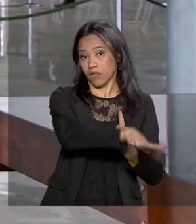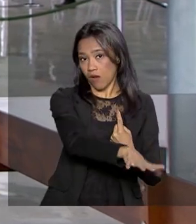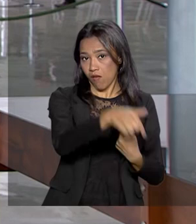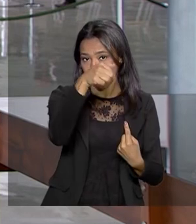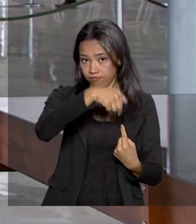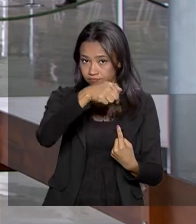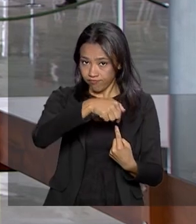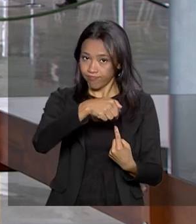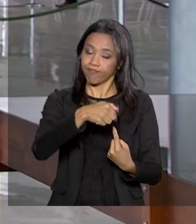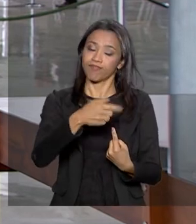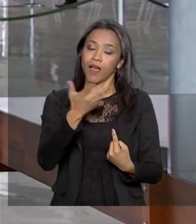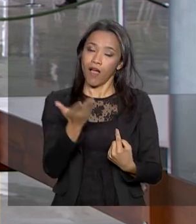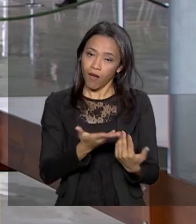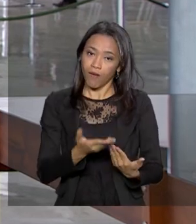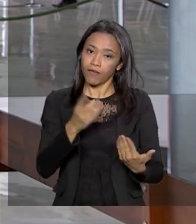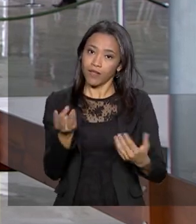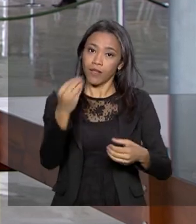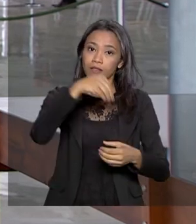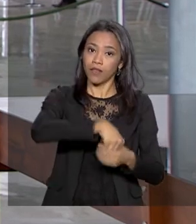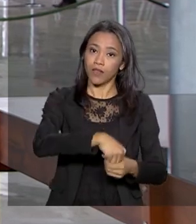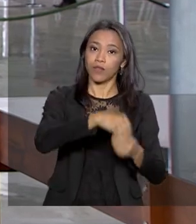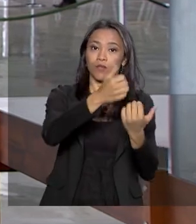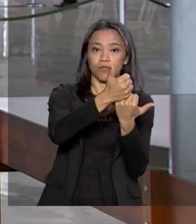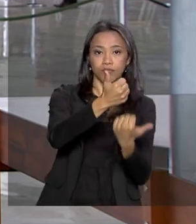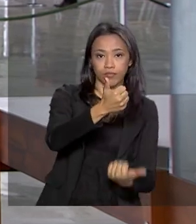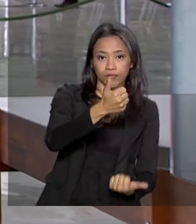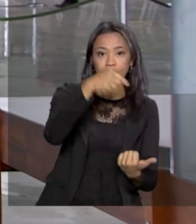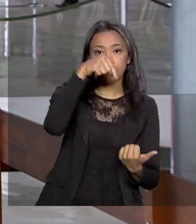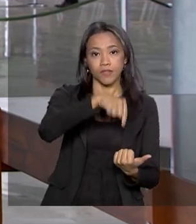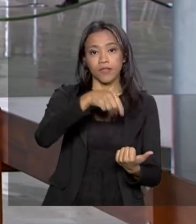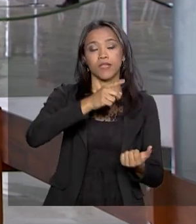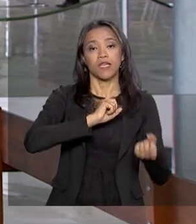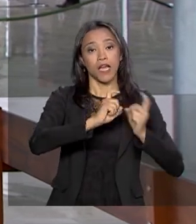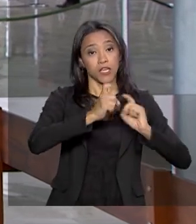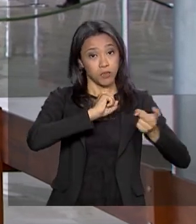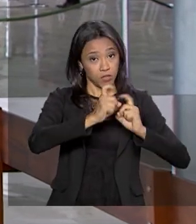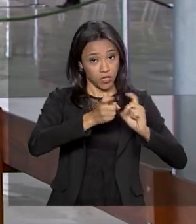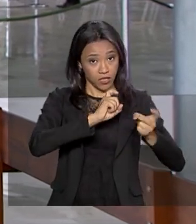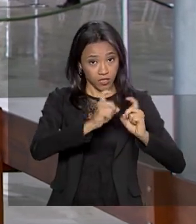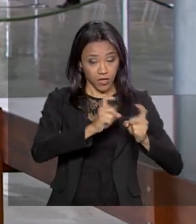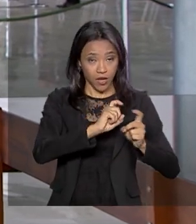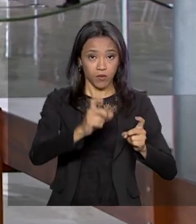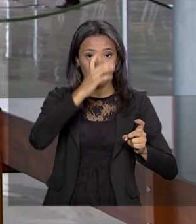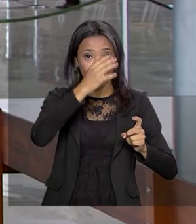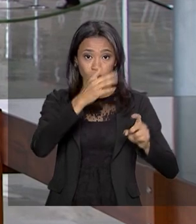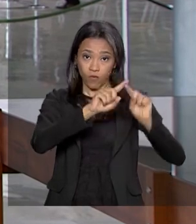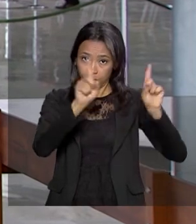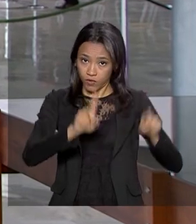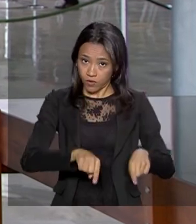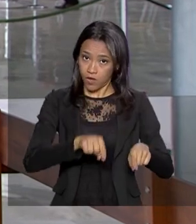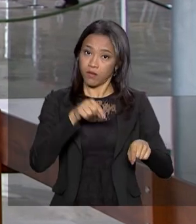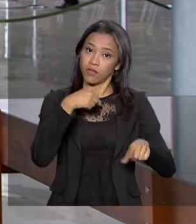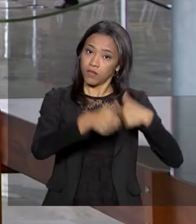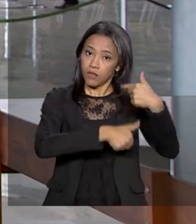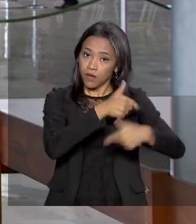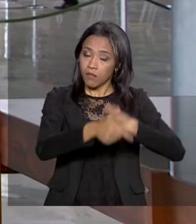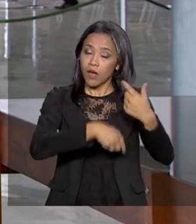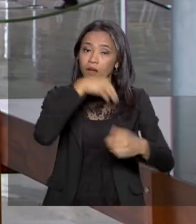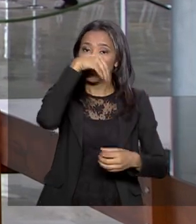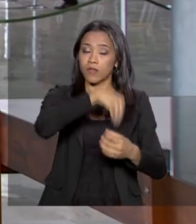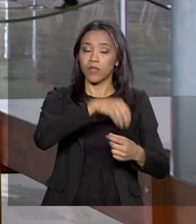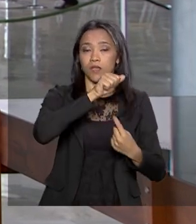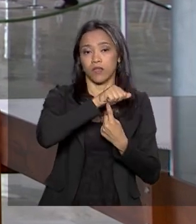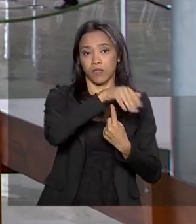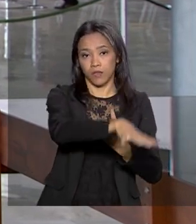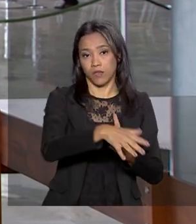subordinado, vinculado ao banco e gerido por funcionários da instituição. O porta-voz da Presidência da República,